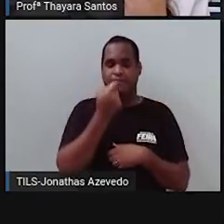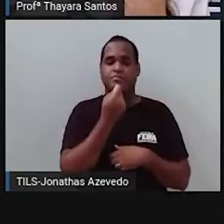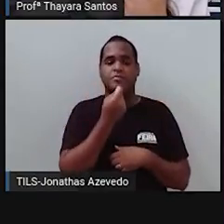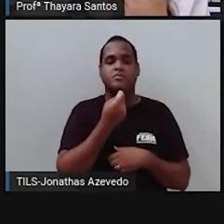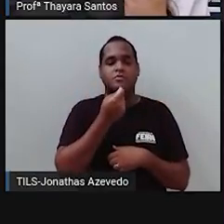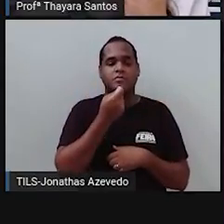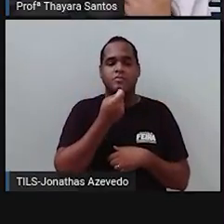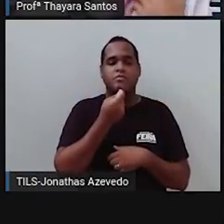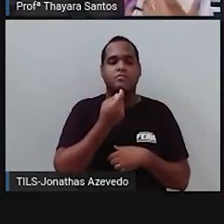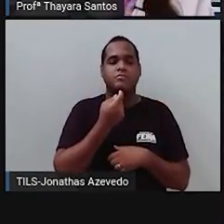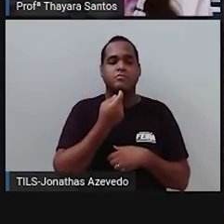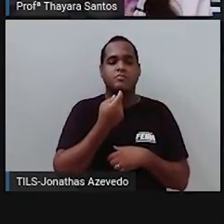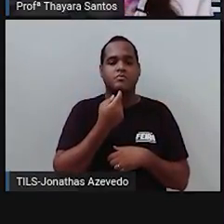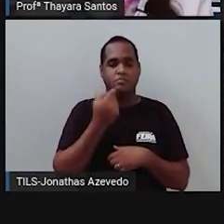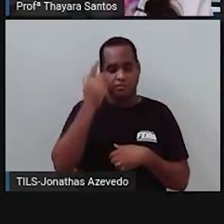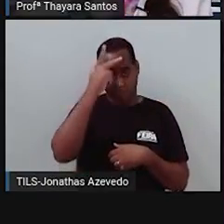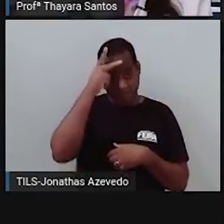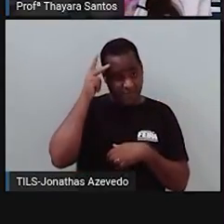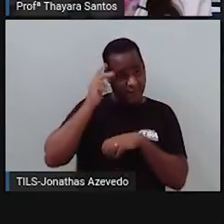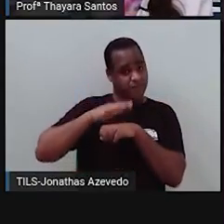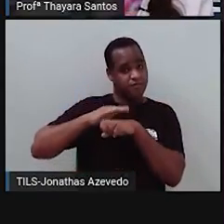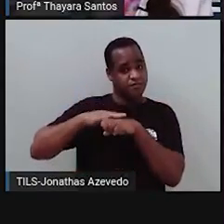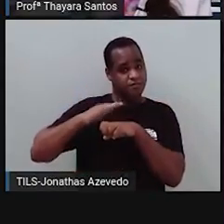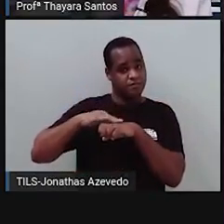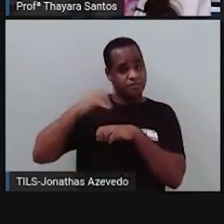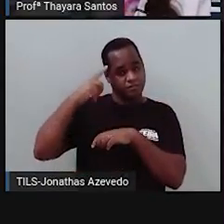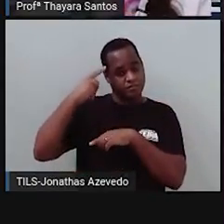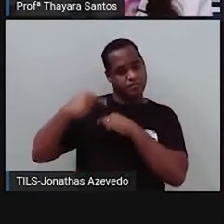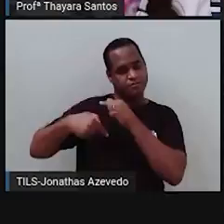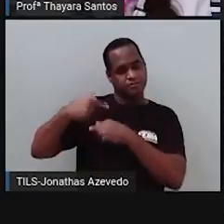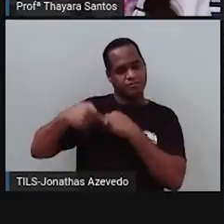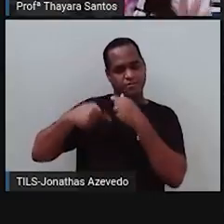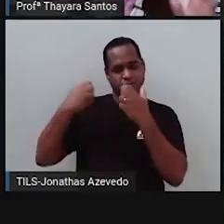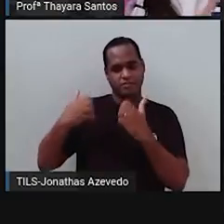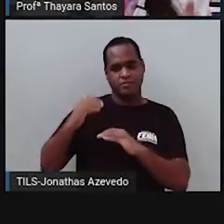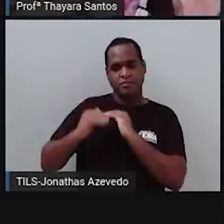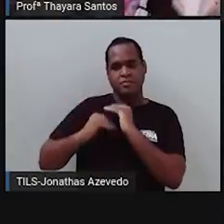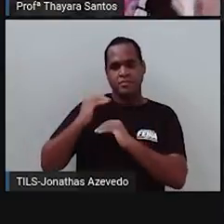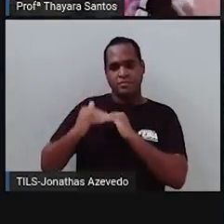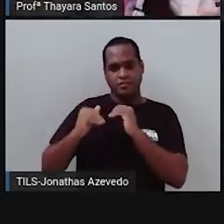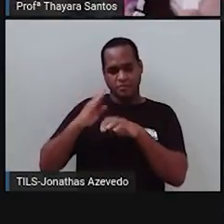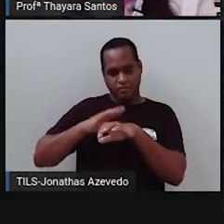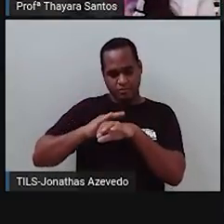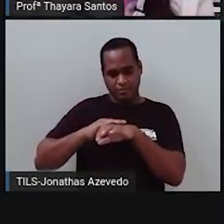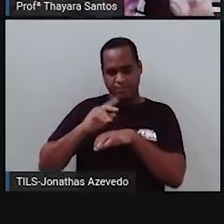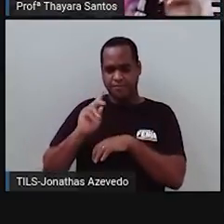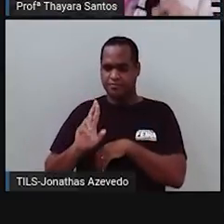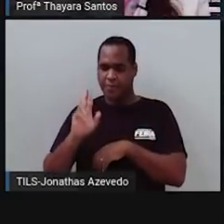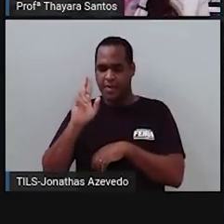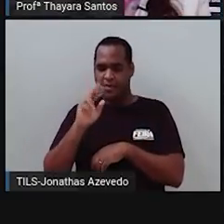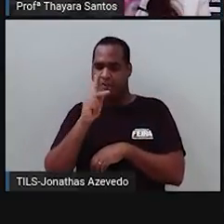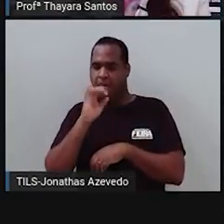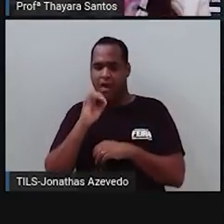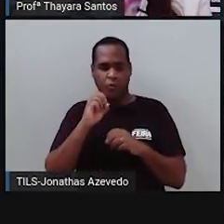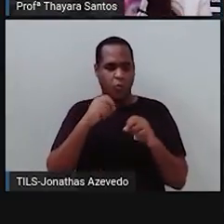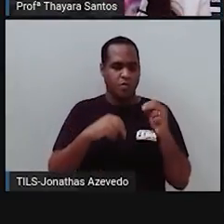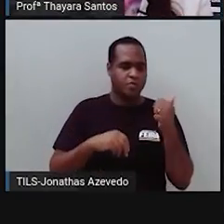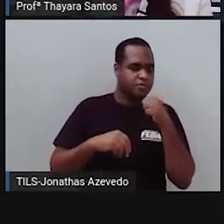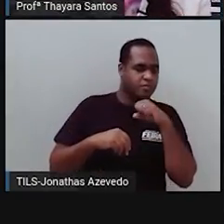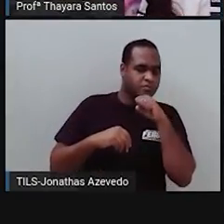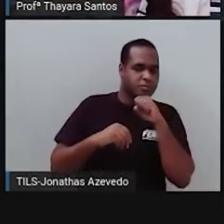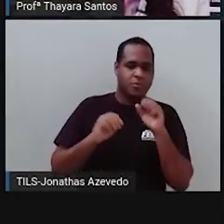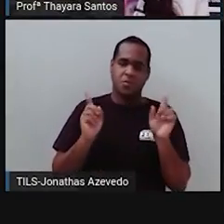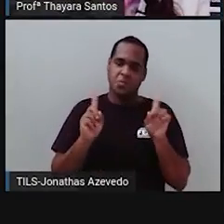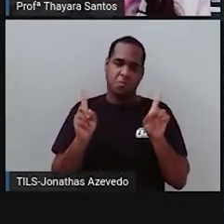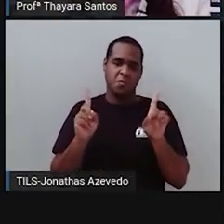inclusive, já comentei com vocês, isso aqui é uma característica dominante. Isso quer dizer que eu herdei de, pelo menos, um dos meus pais essa característica,